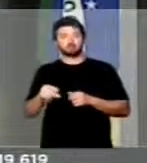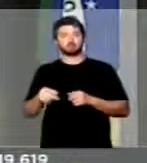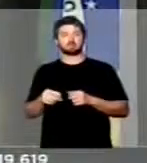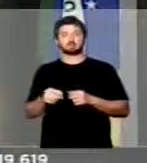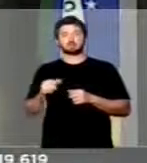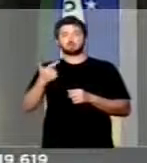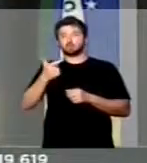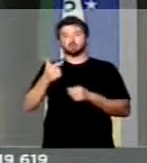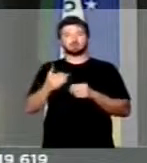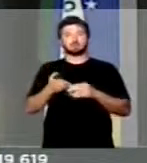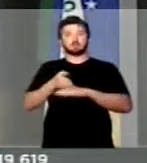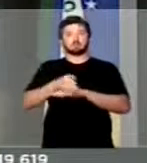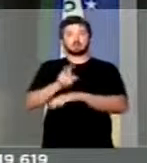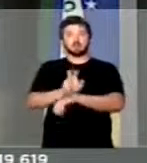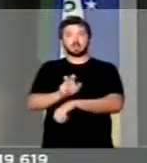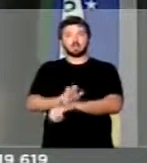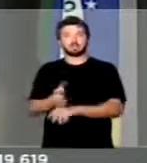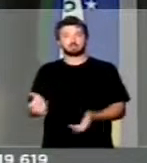que não tem creche,